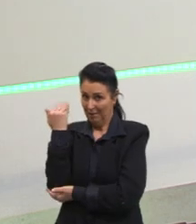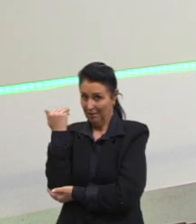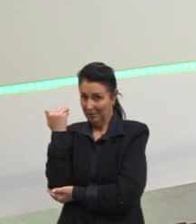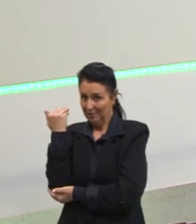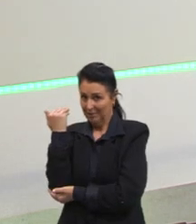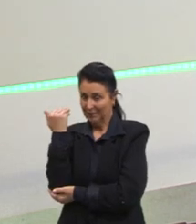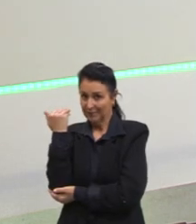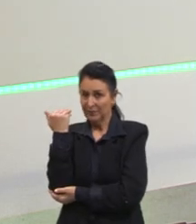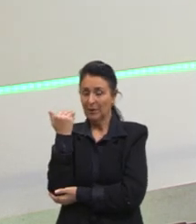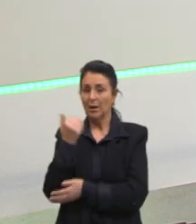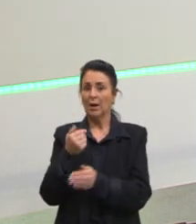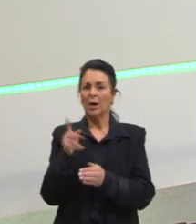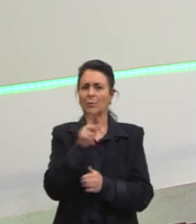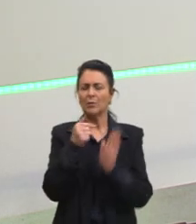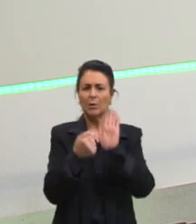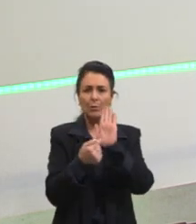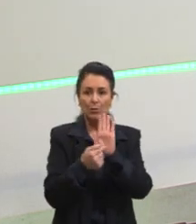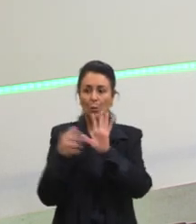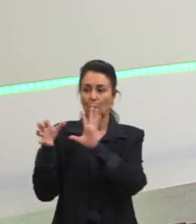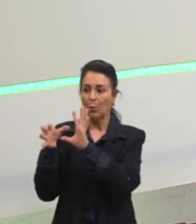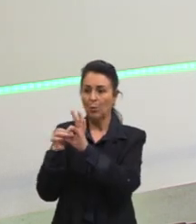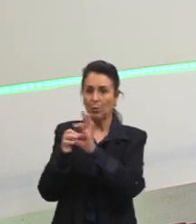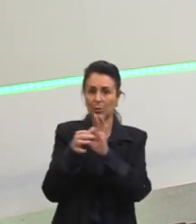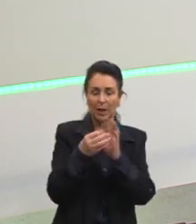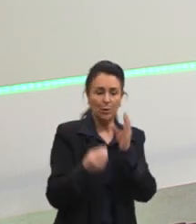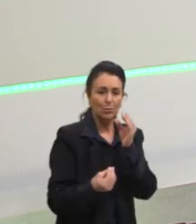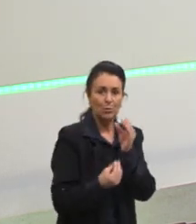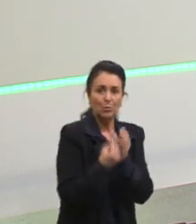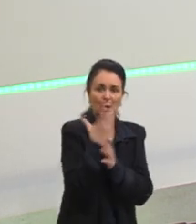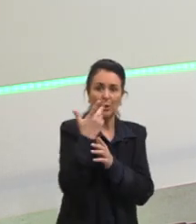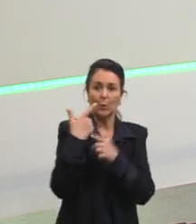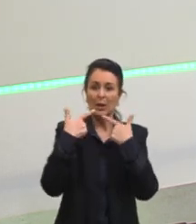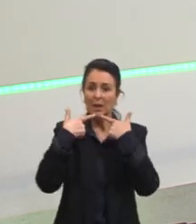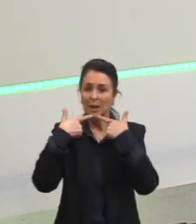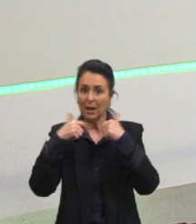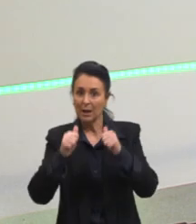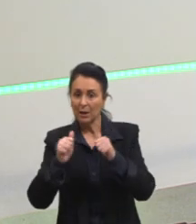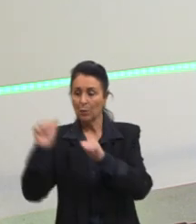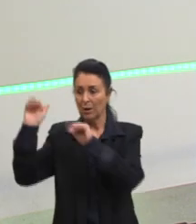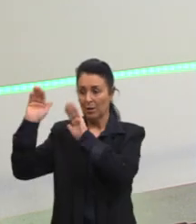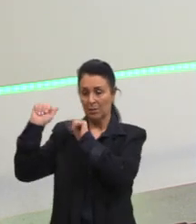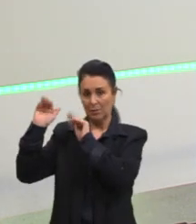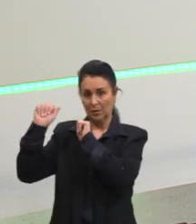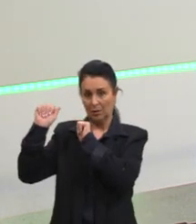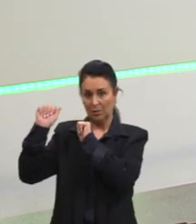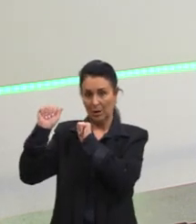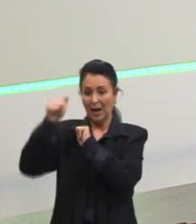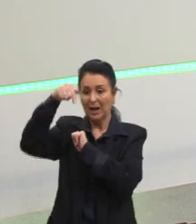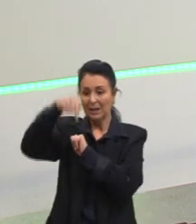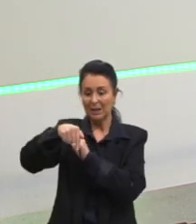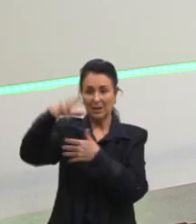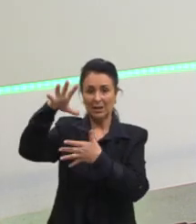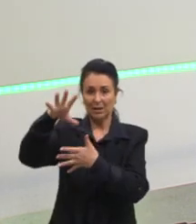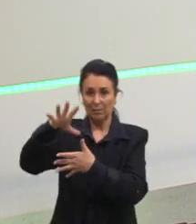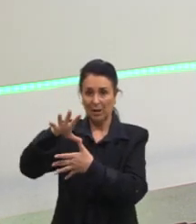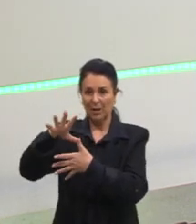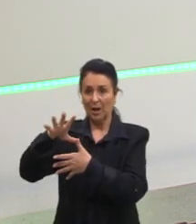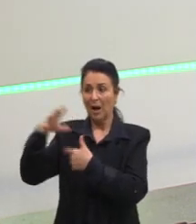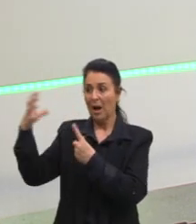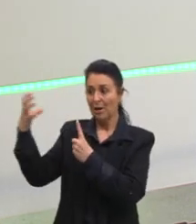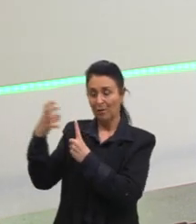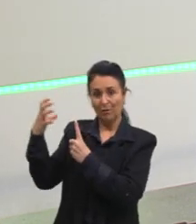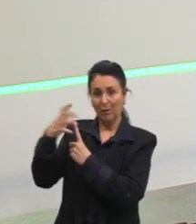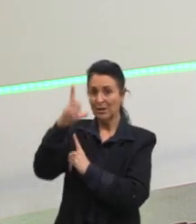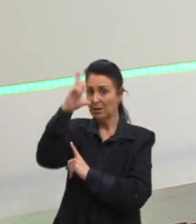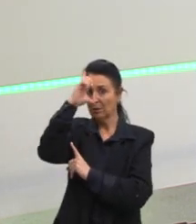que nós apresentamos no contexto histórico do surgimento da língua espanhola, a influência do latim, dos